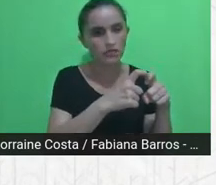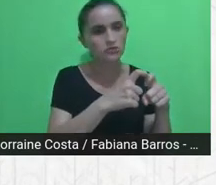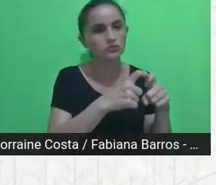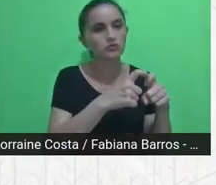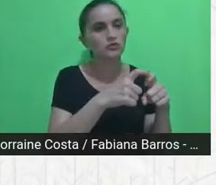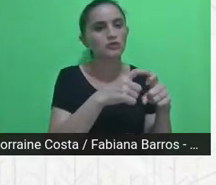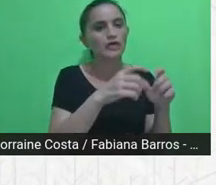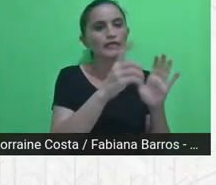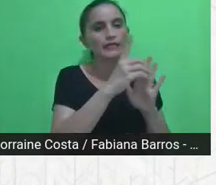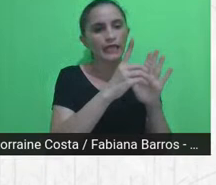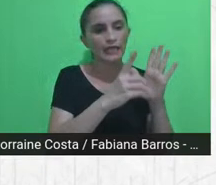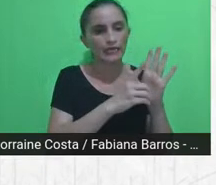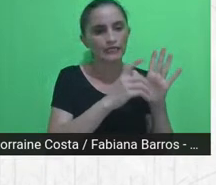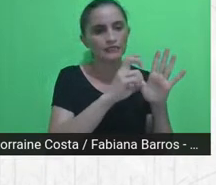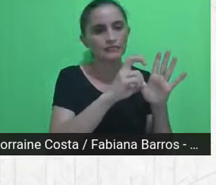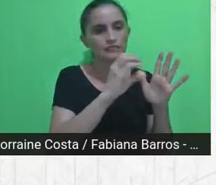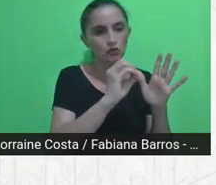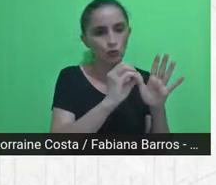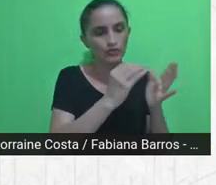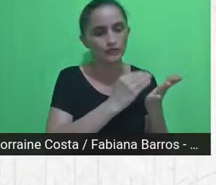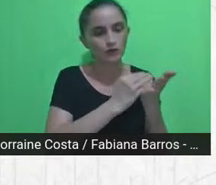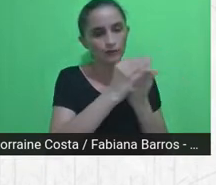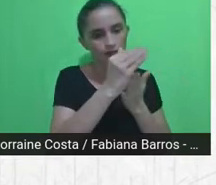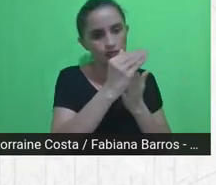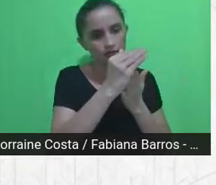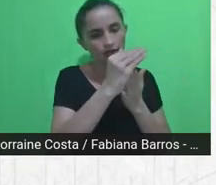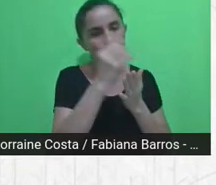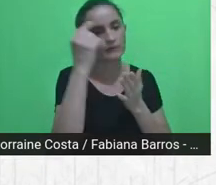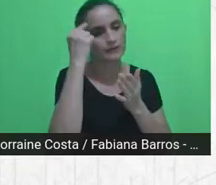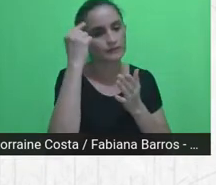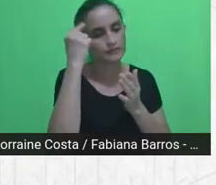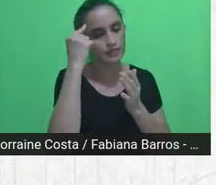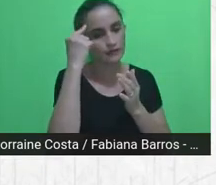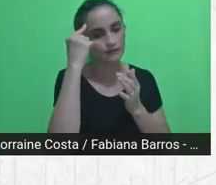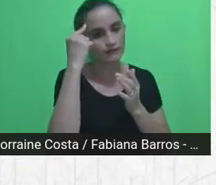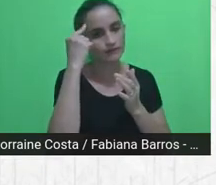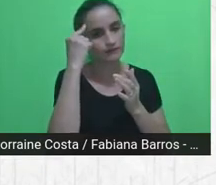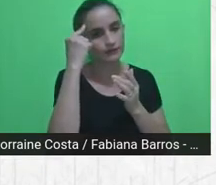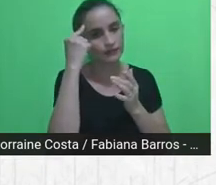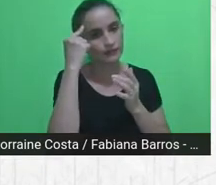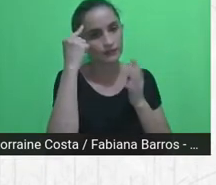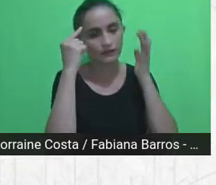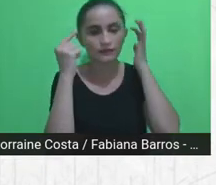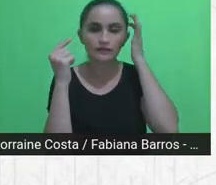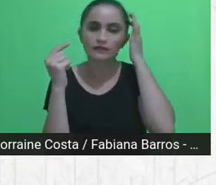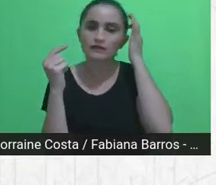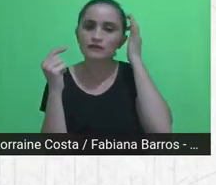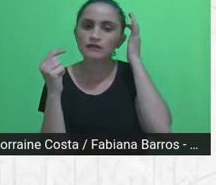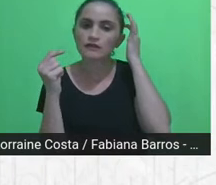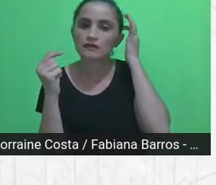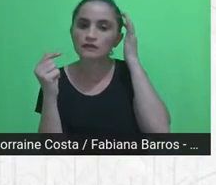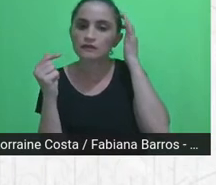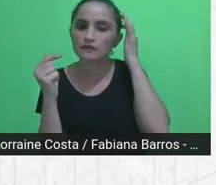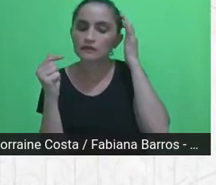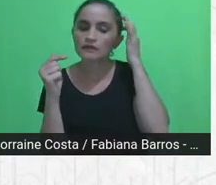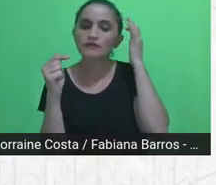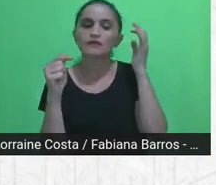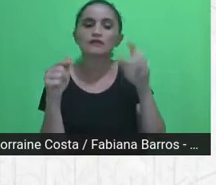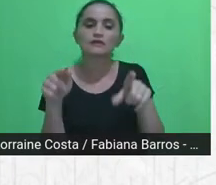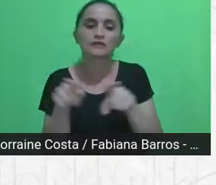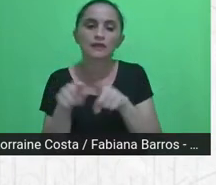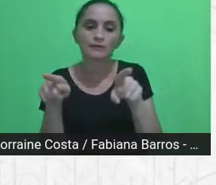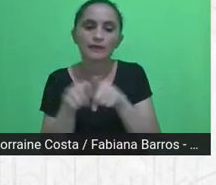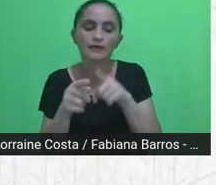Bom, e só para entrar no circuito aqui também, a USP criou dentro da sua